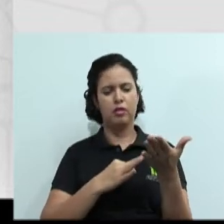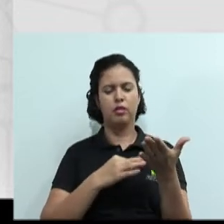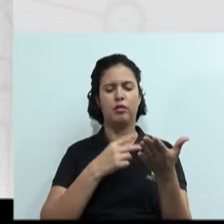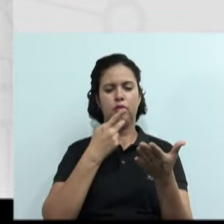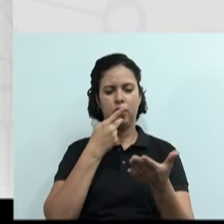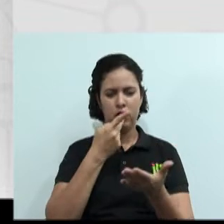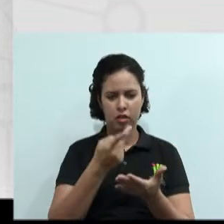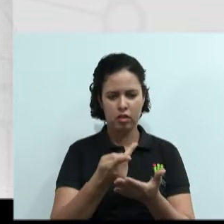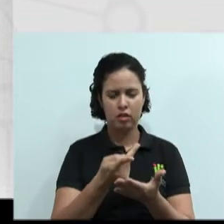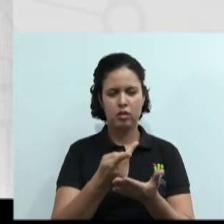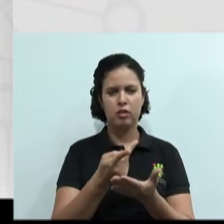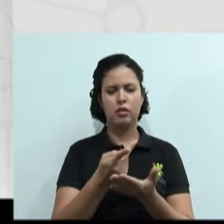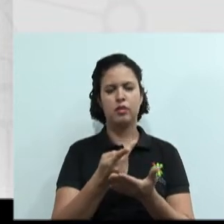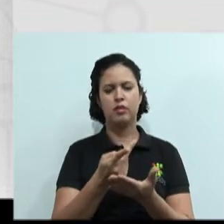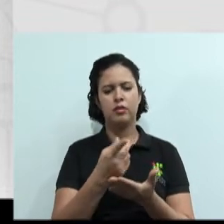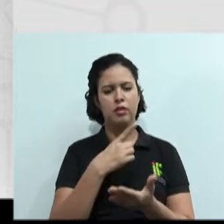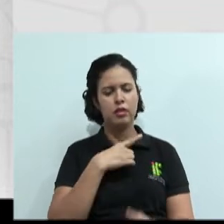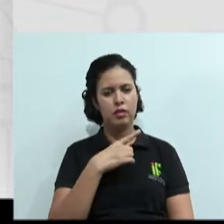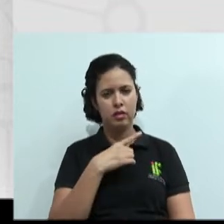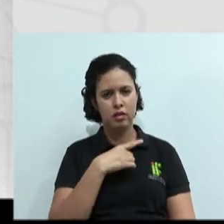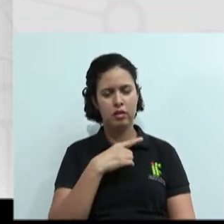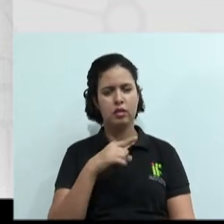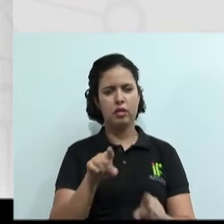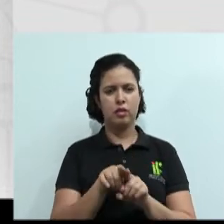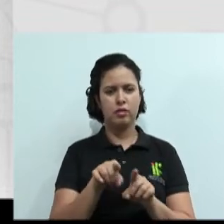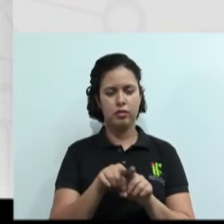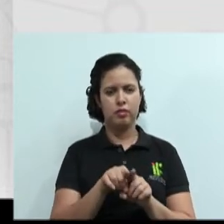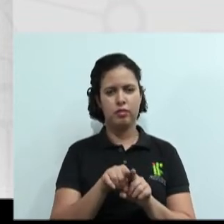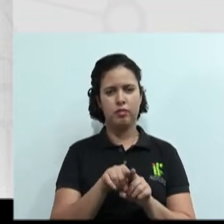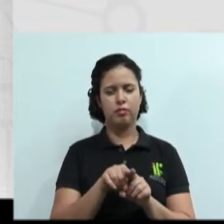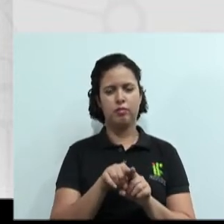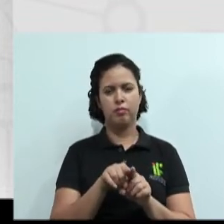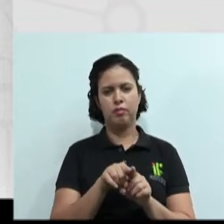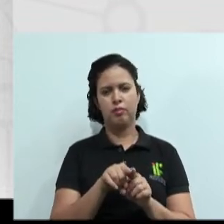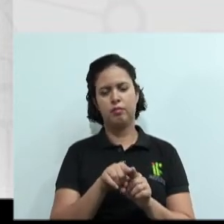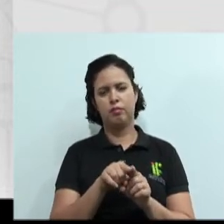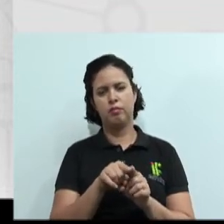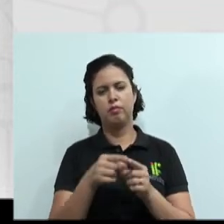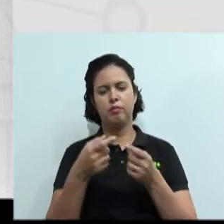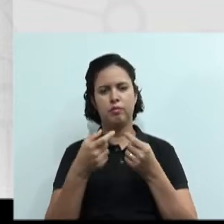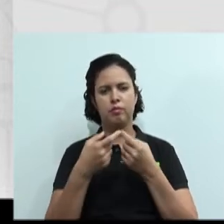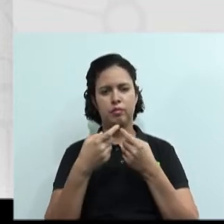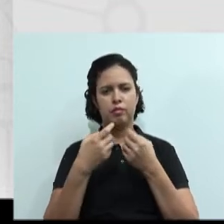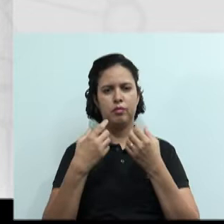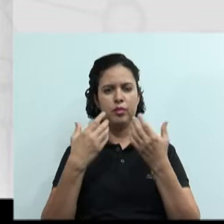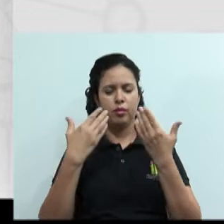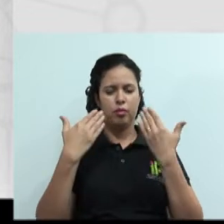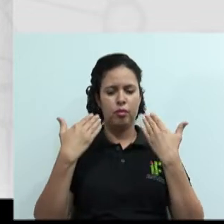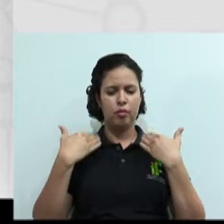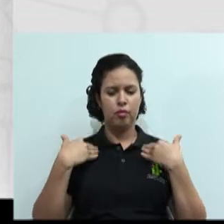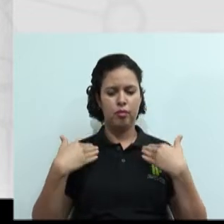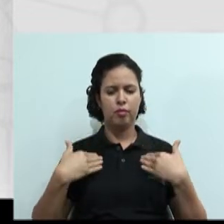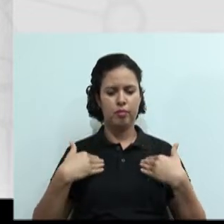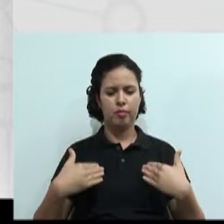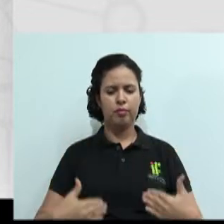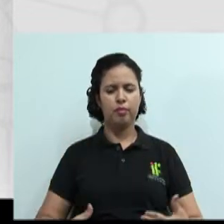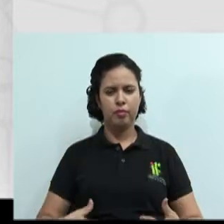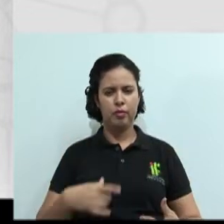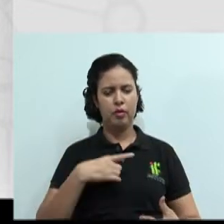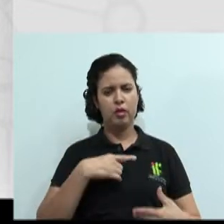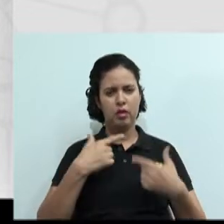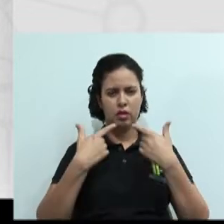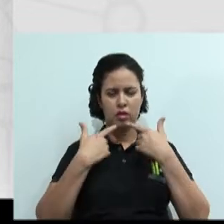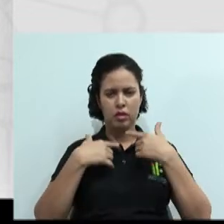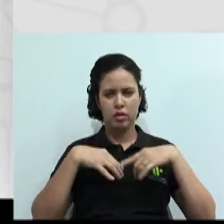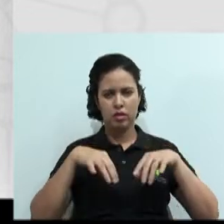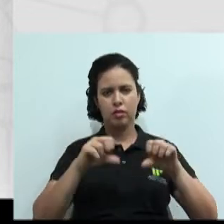né? E nós temos a mensagem também do nosso corpo. Porque o nosso corpo também tem uma linguagem e ele também comunica coisas às pessoas.